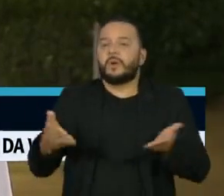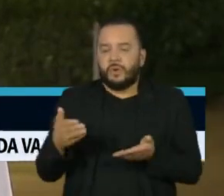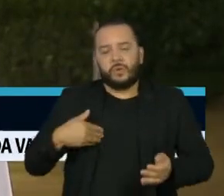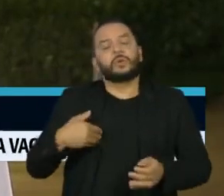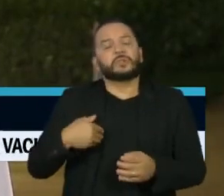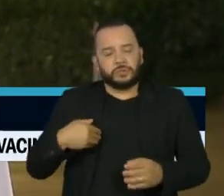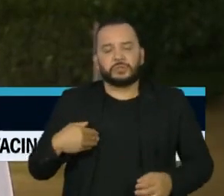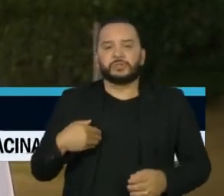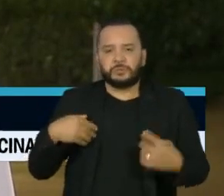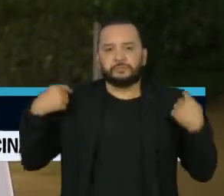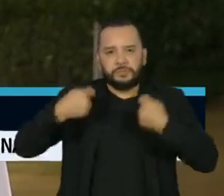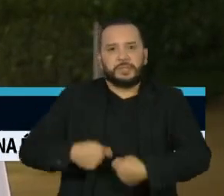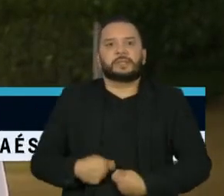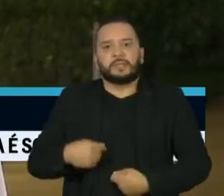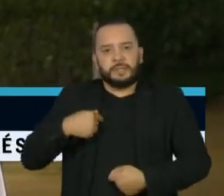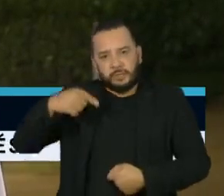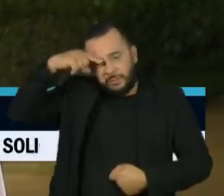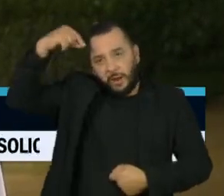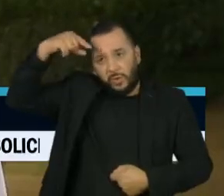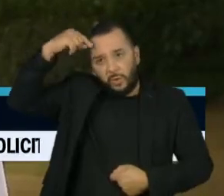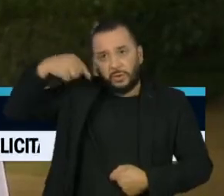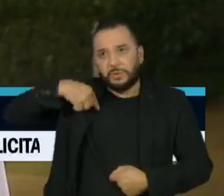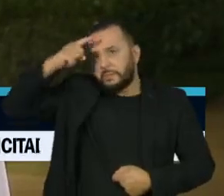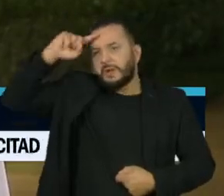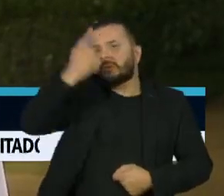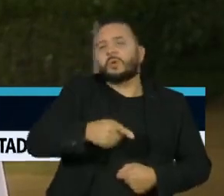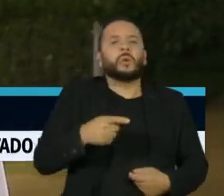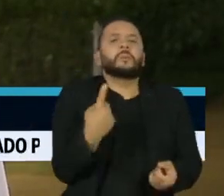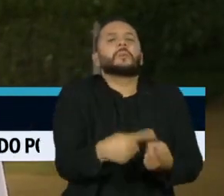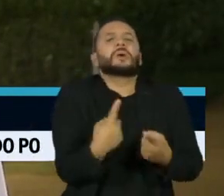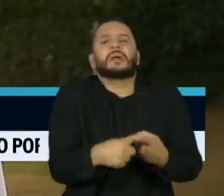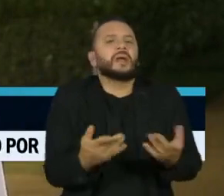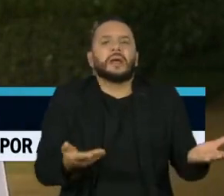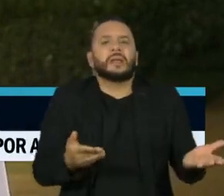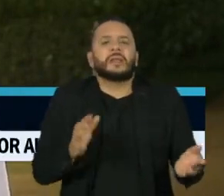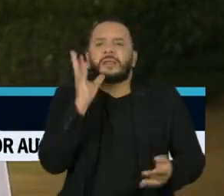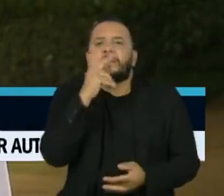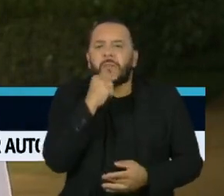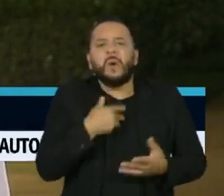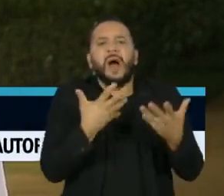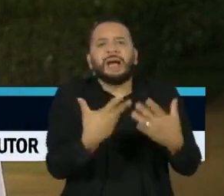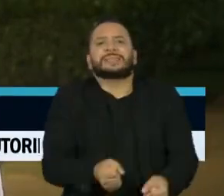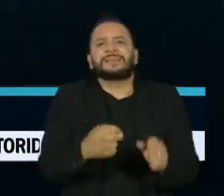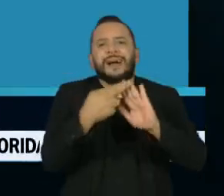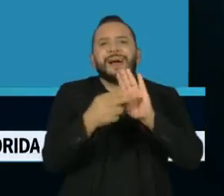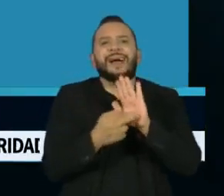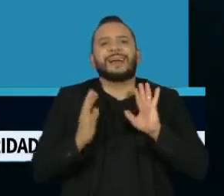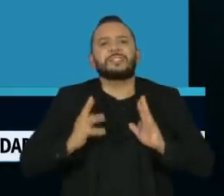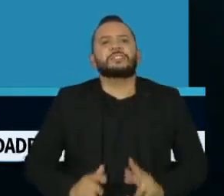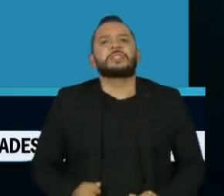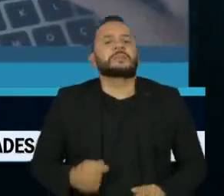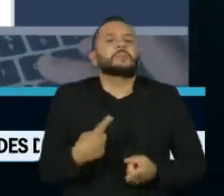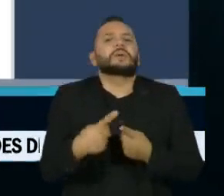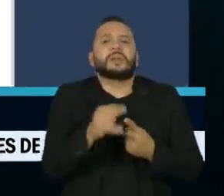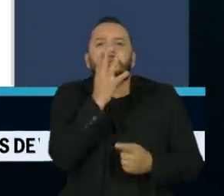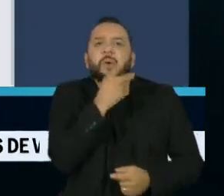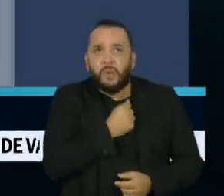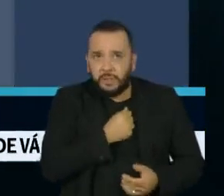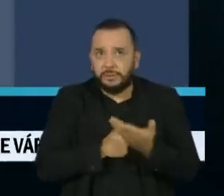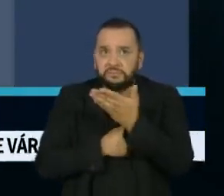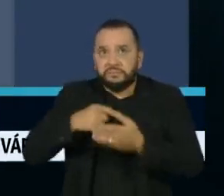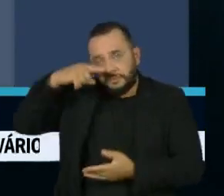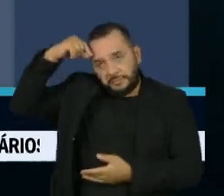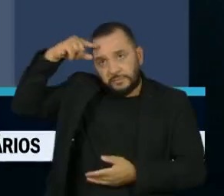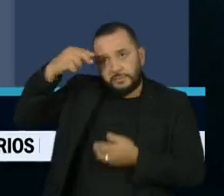ministro Luiz Roberto Barroso determinou que o governo explique os motivos da demora em adotar a medida. No despacho, Barroso